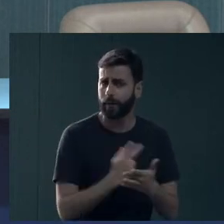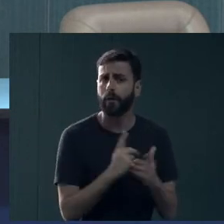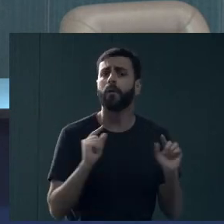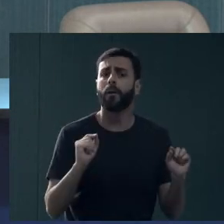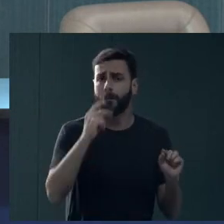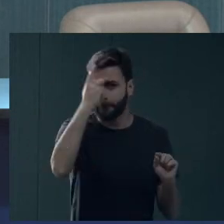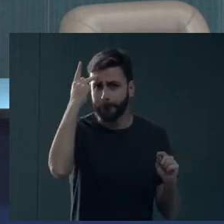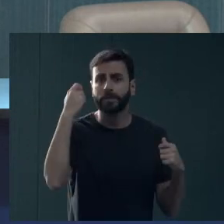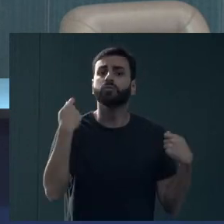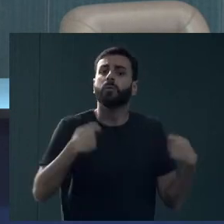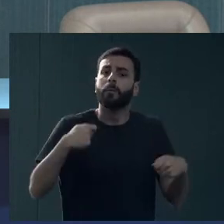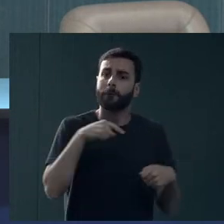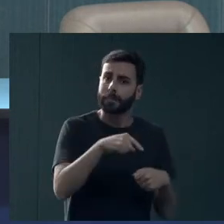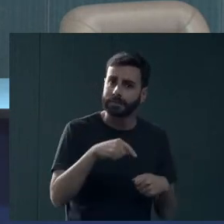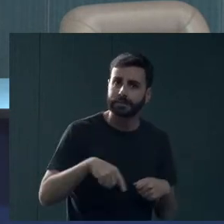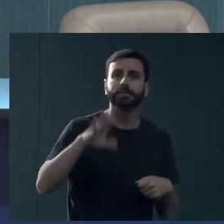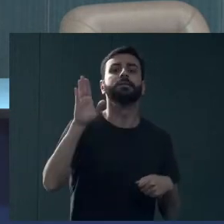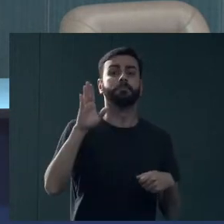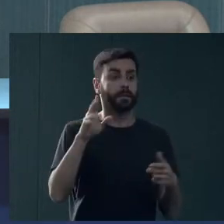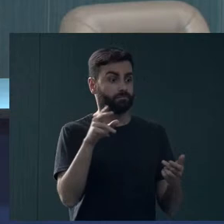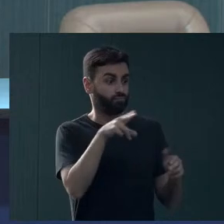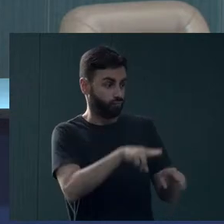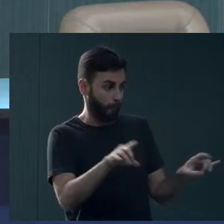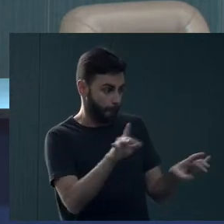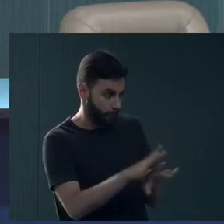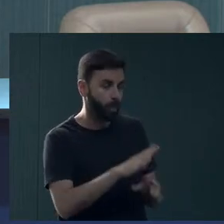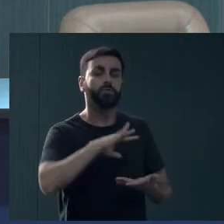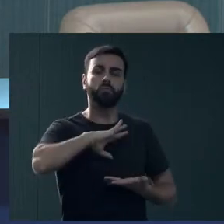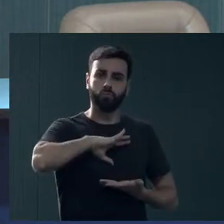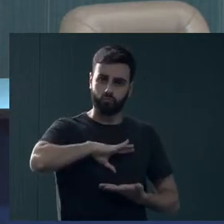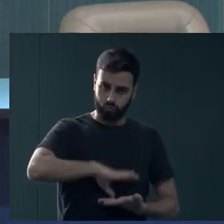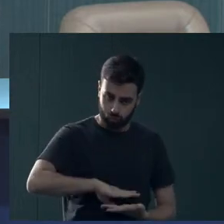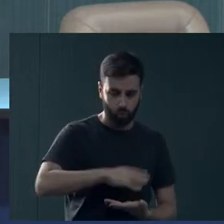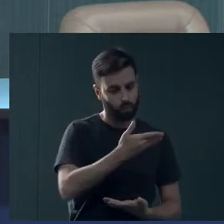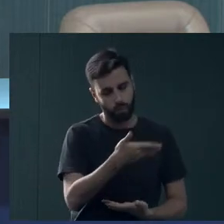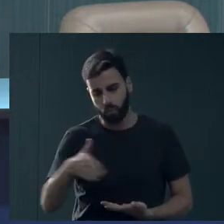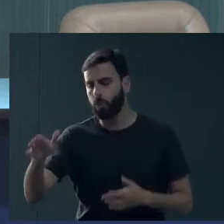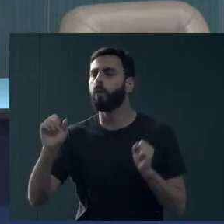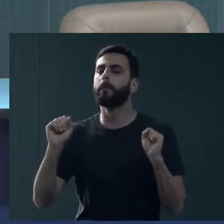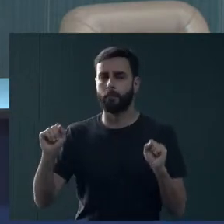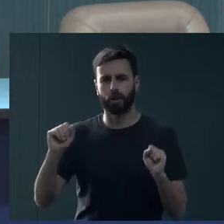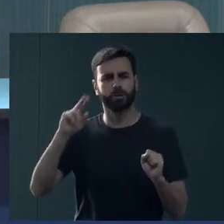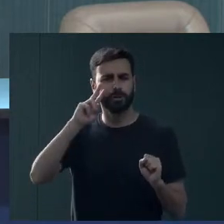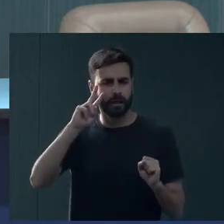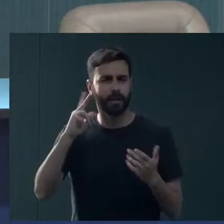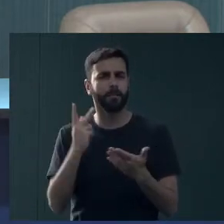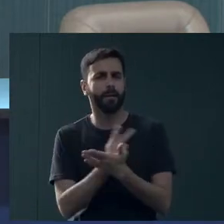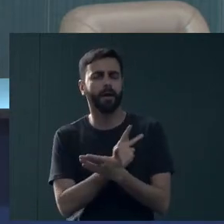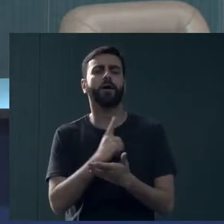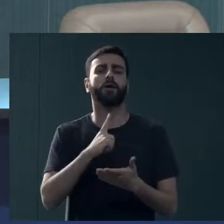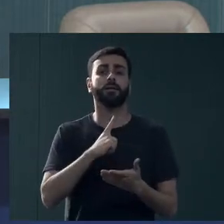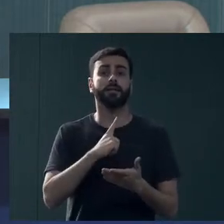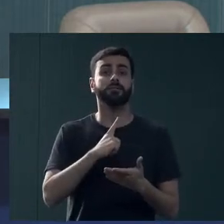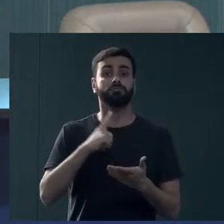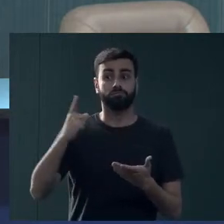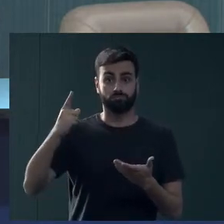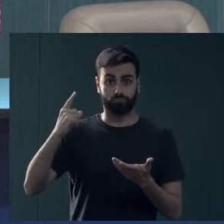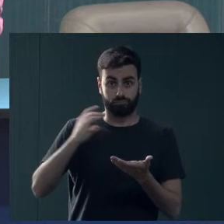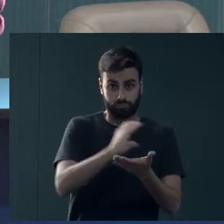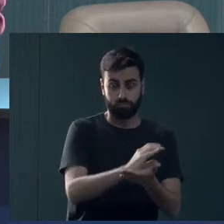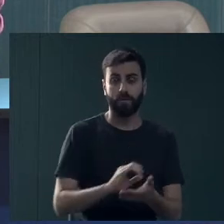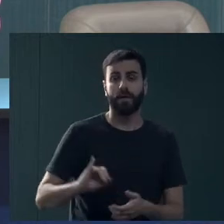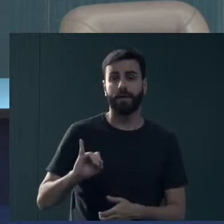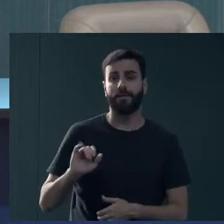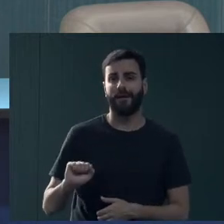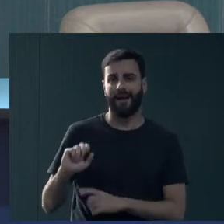que a pessoa tenha alta o mais rápido possível. Tanto é que os primeiros dias tem um valor que o hospital recebe pela IH,